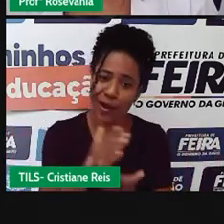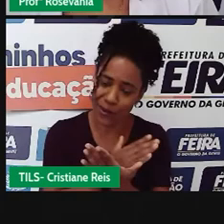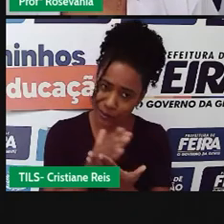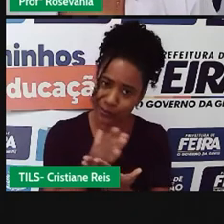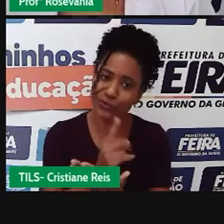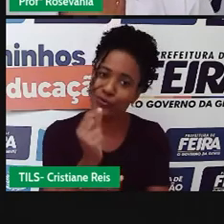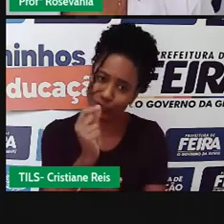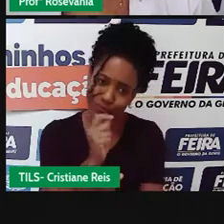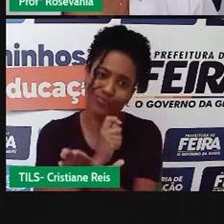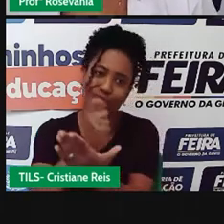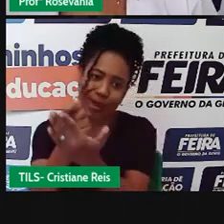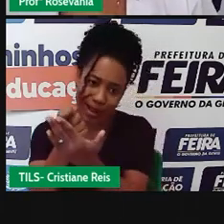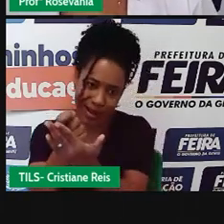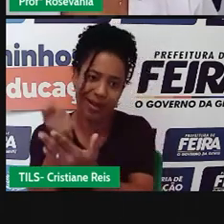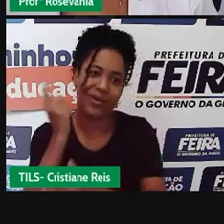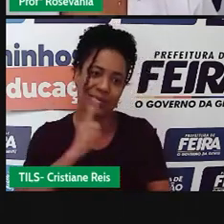outras.